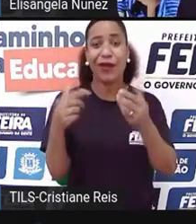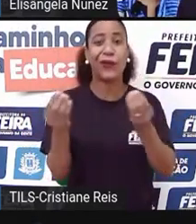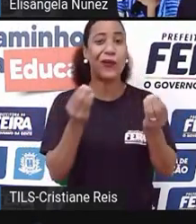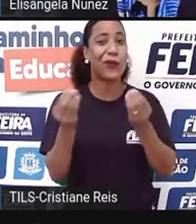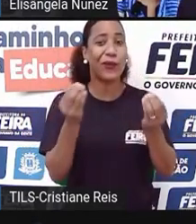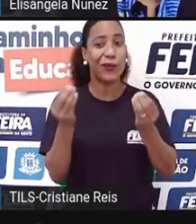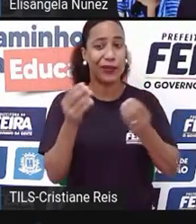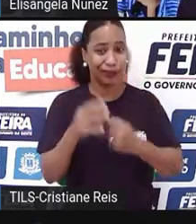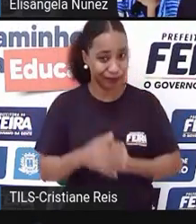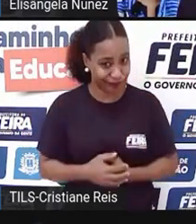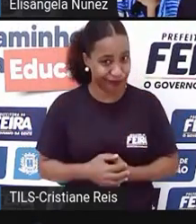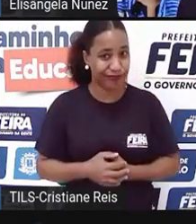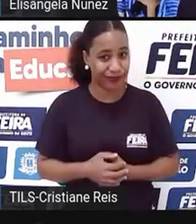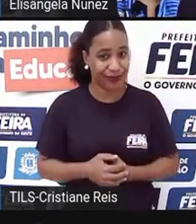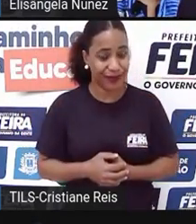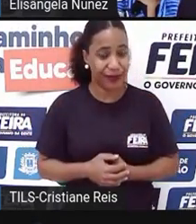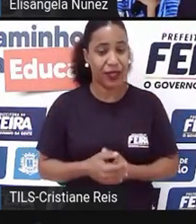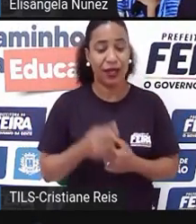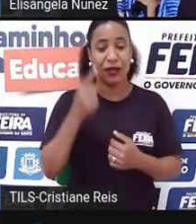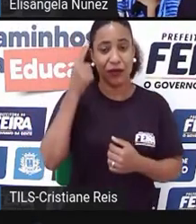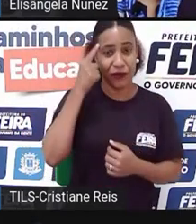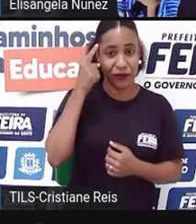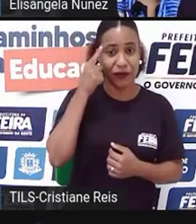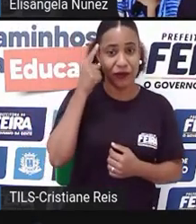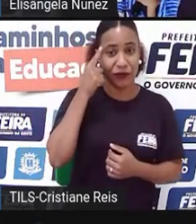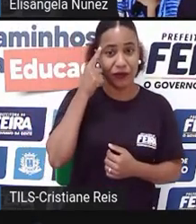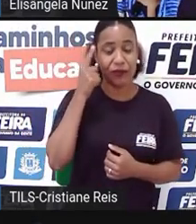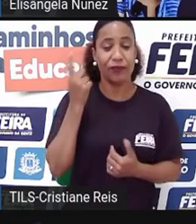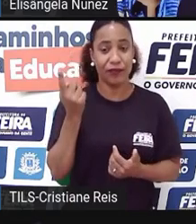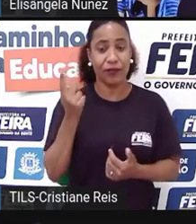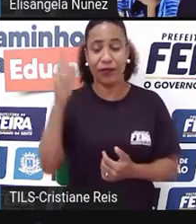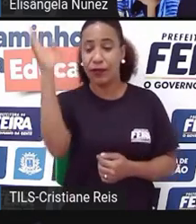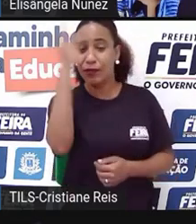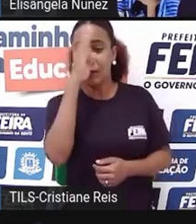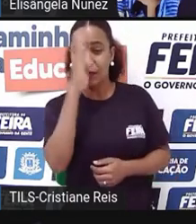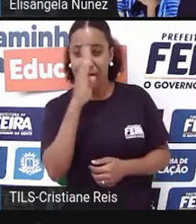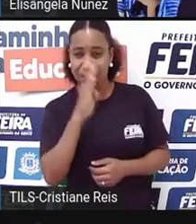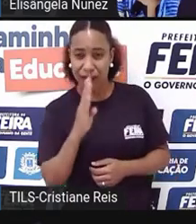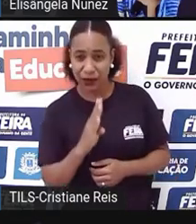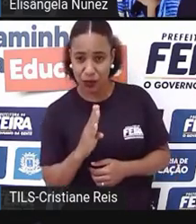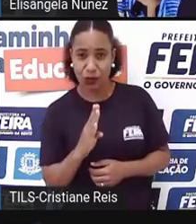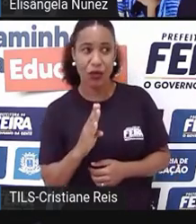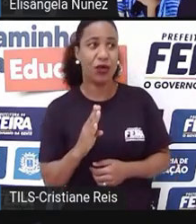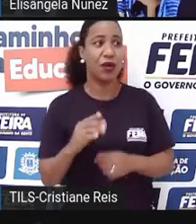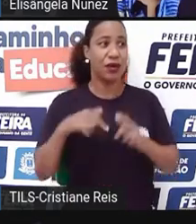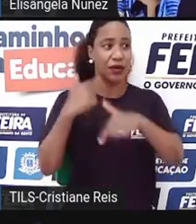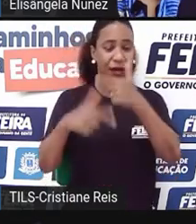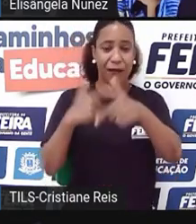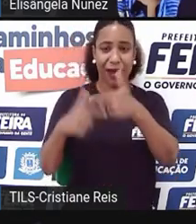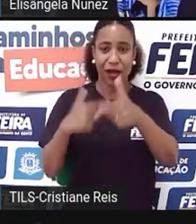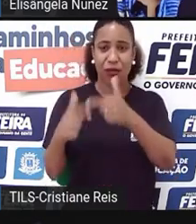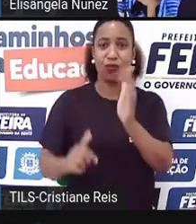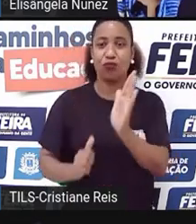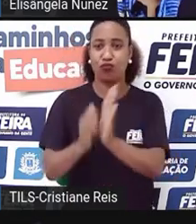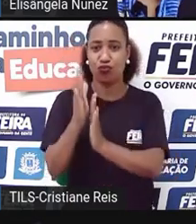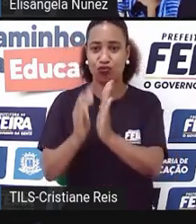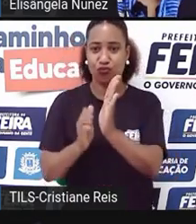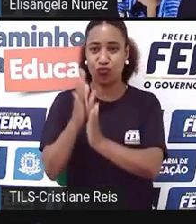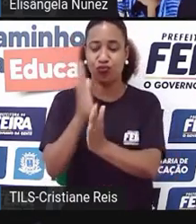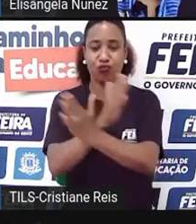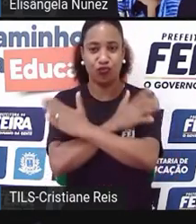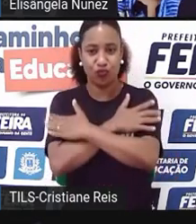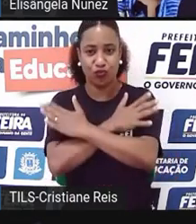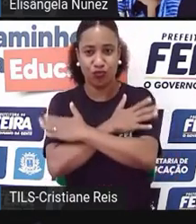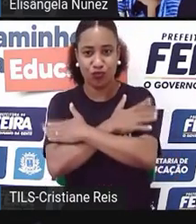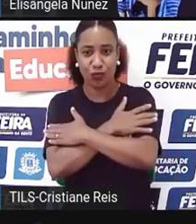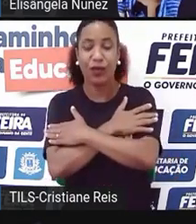no Brasil quando a gente relaciona o número de desempregados, de empregos com o período